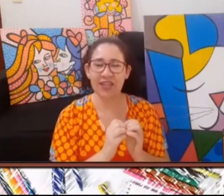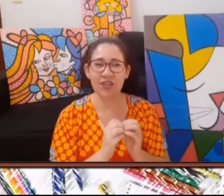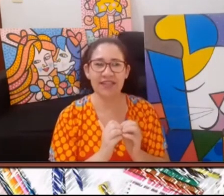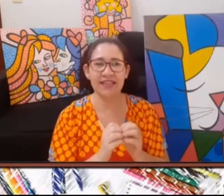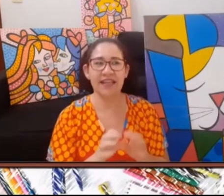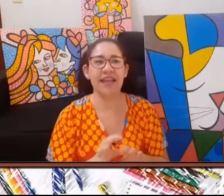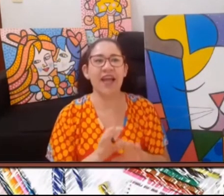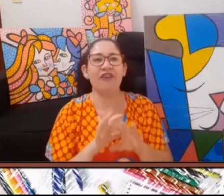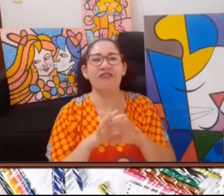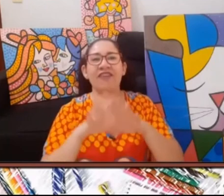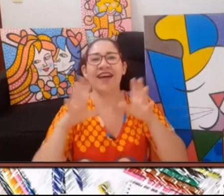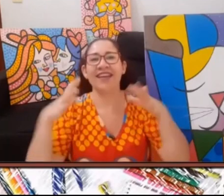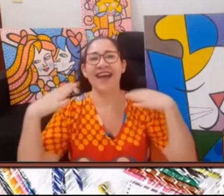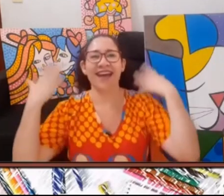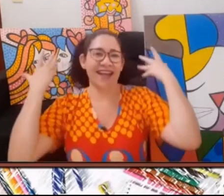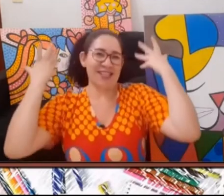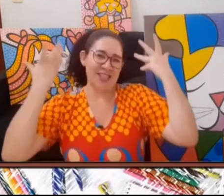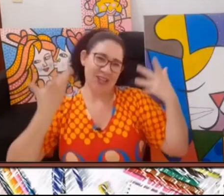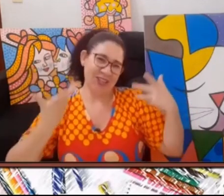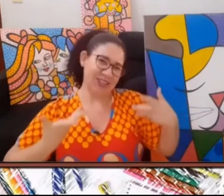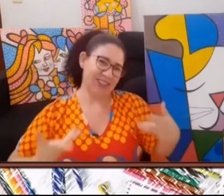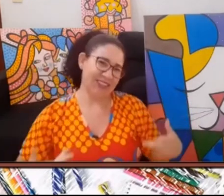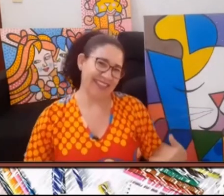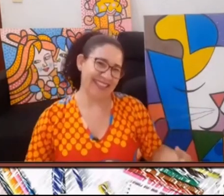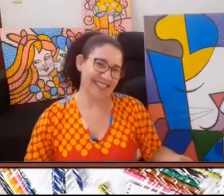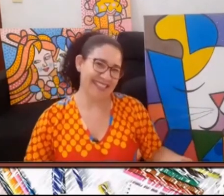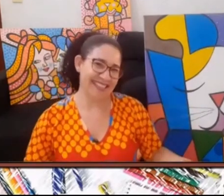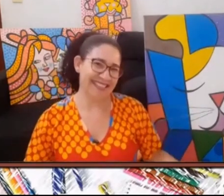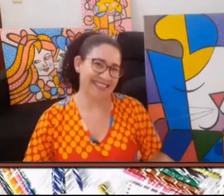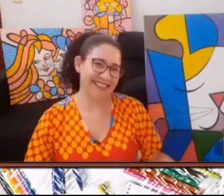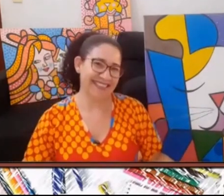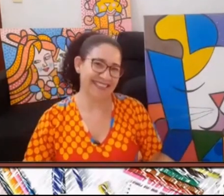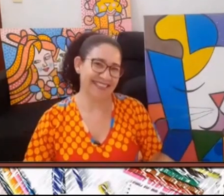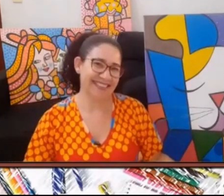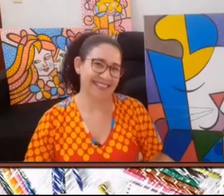das características dele. Variar as cores!